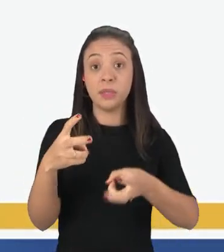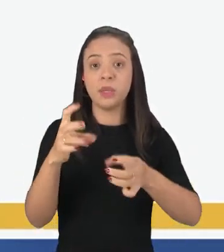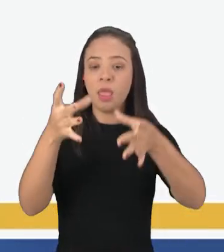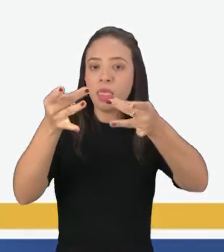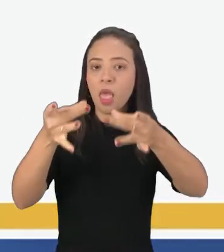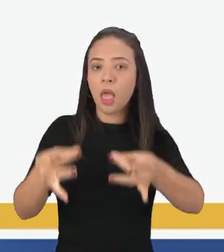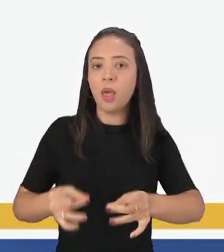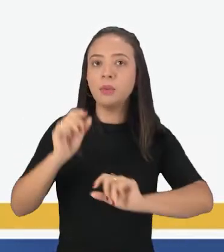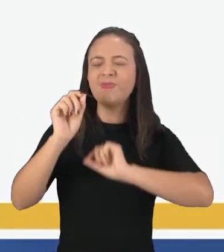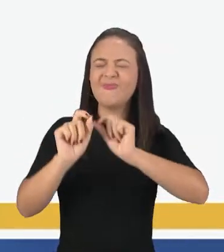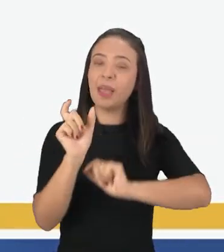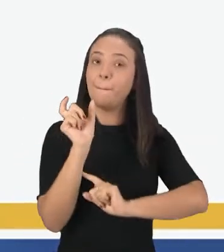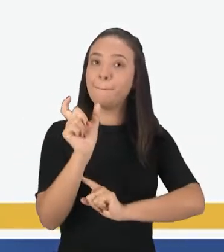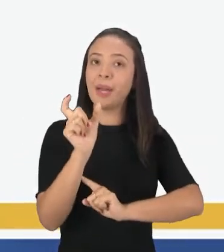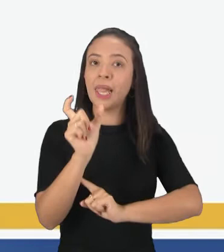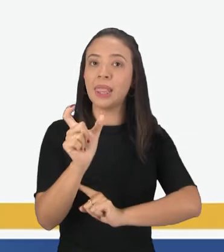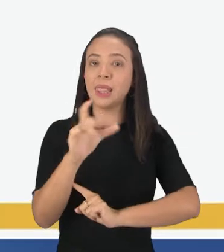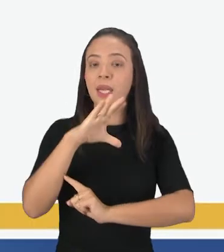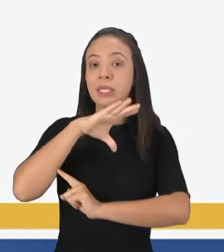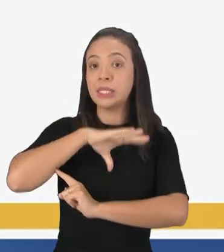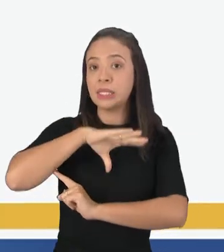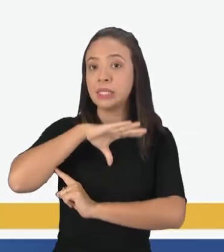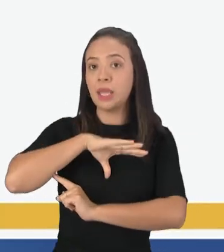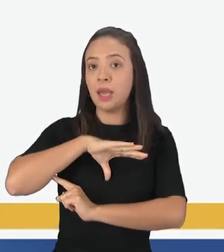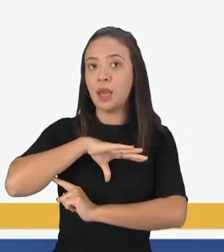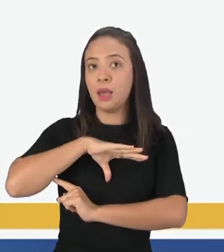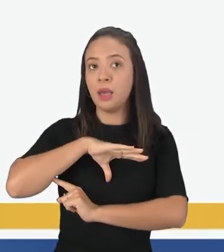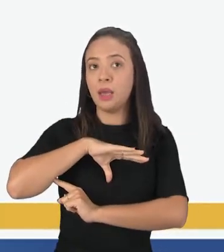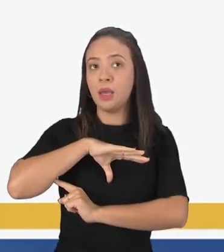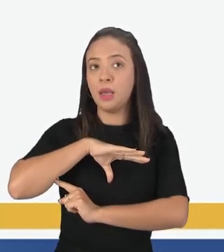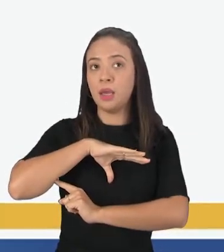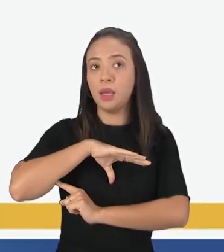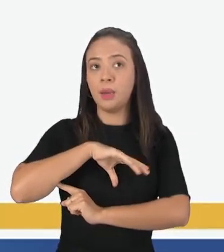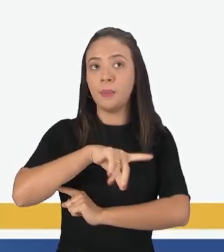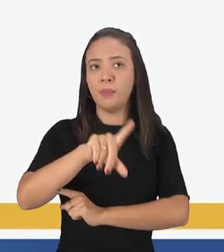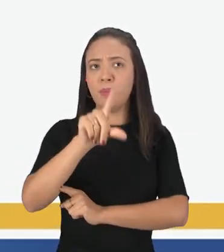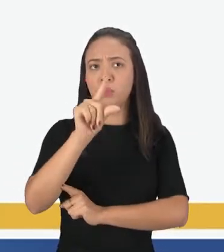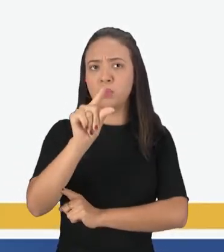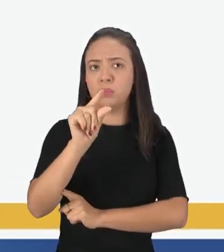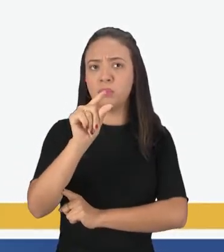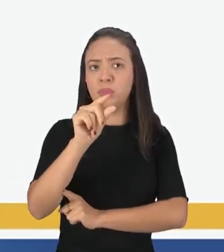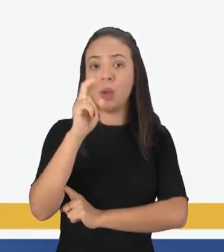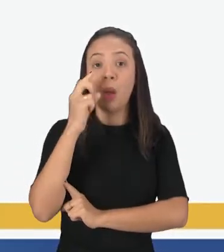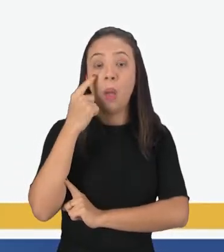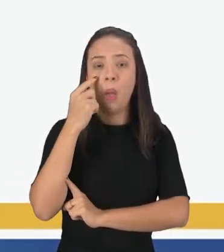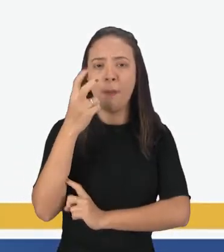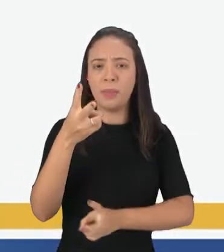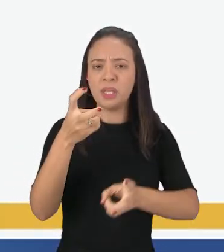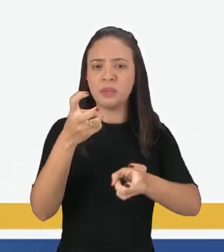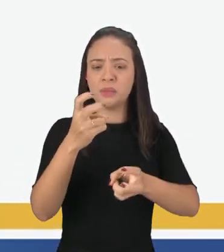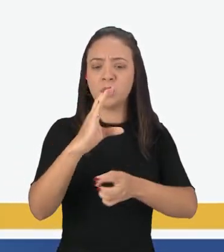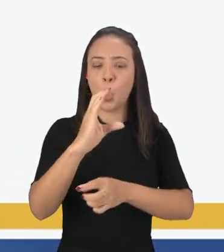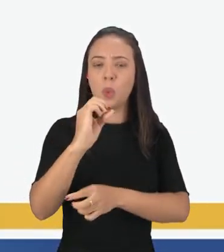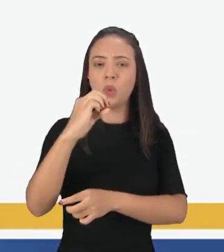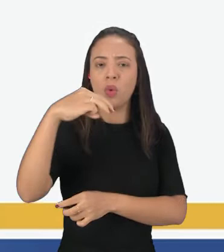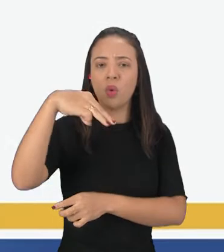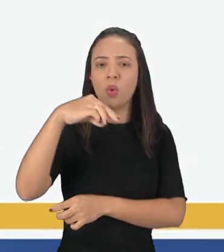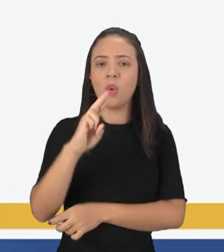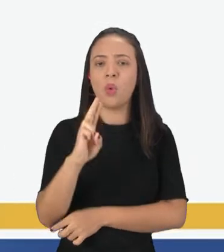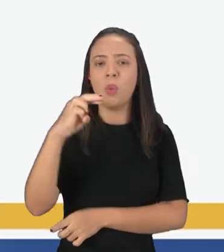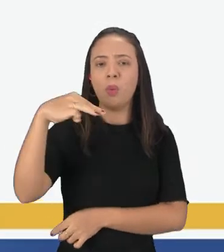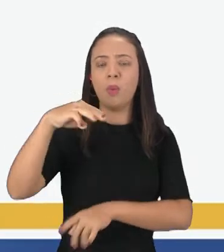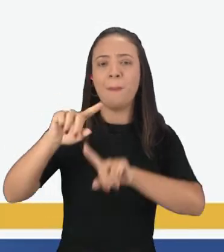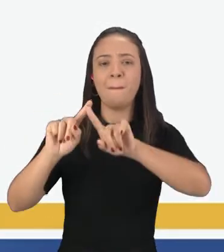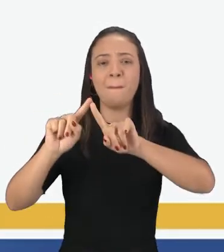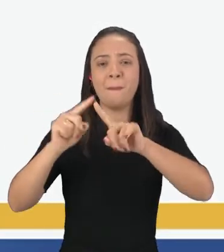detalhe. A palavra cidade, lá onde está em comum, está com letra minúscula. Vocês perceberam isso? E o próprio,